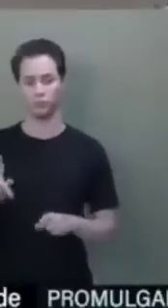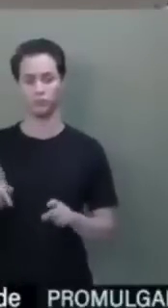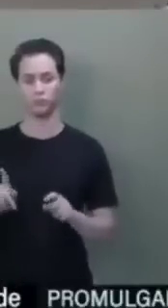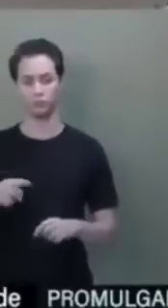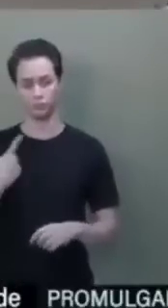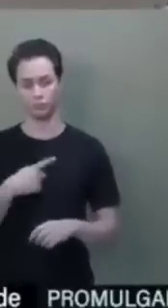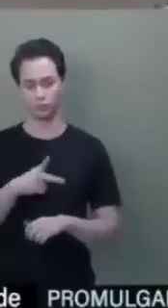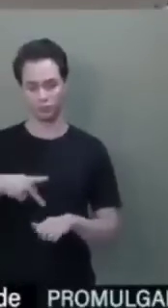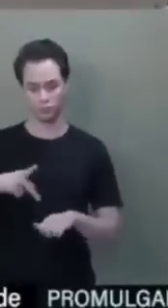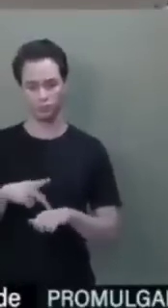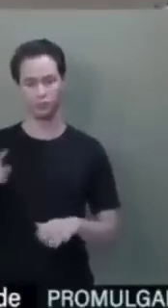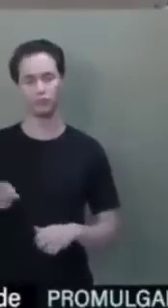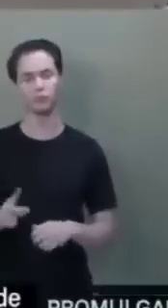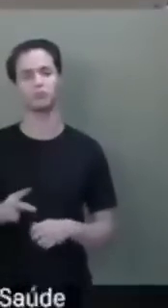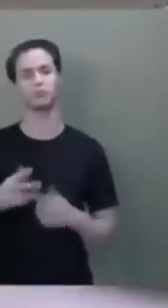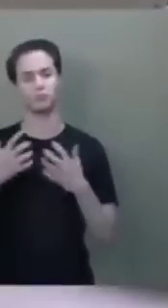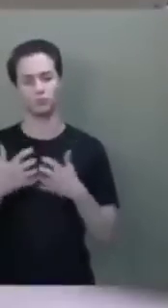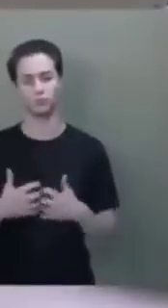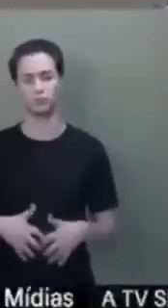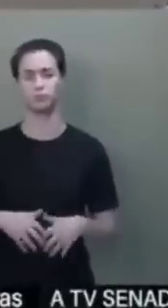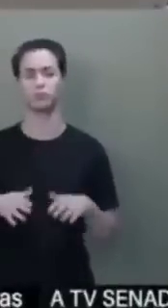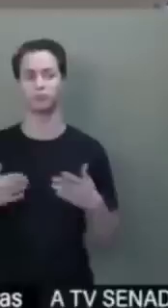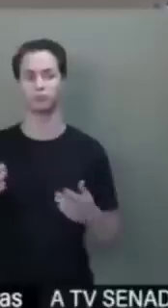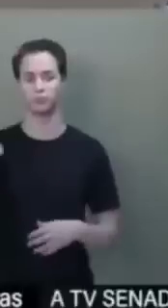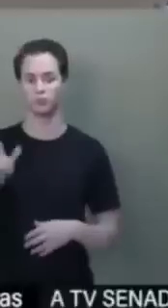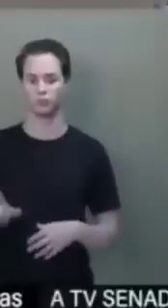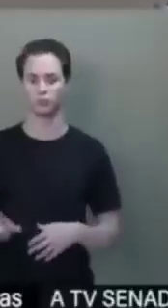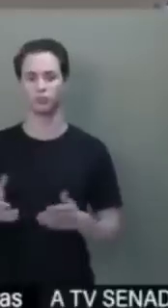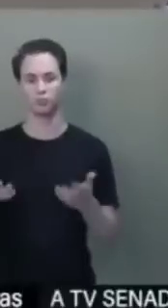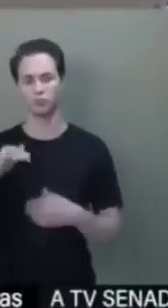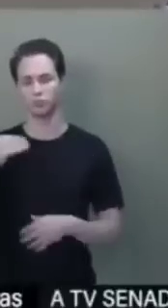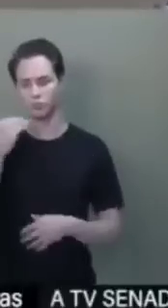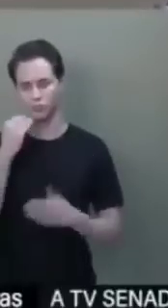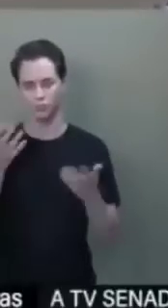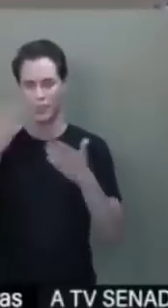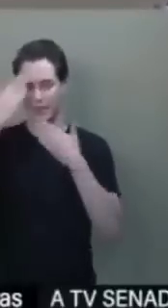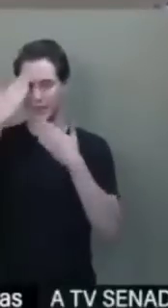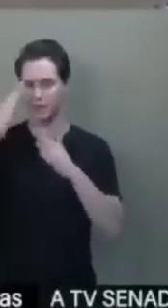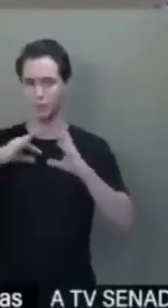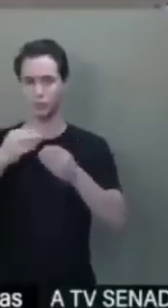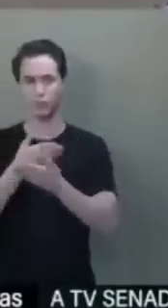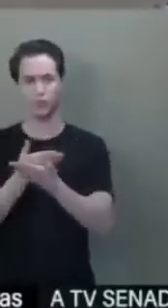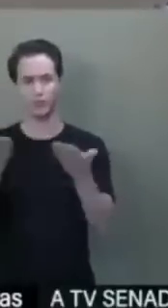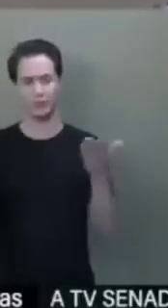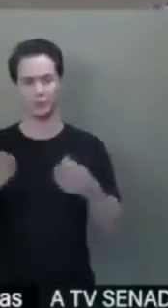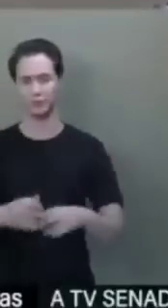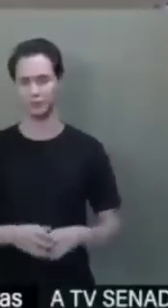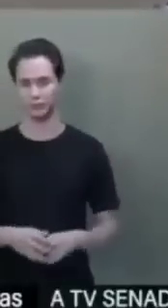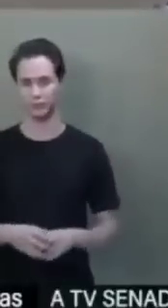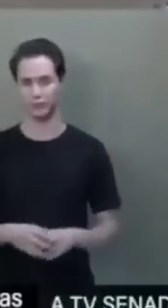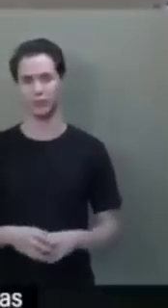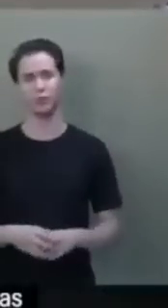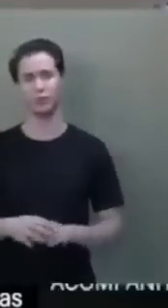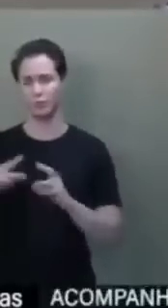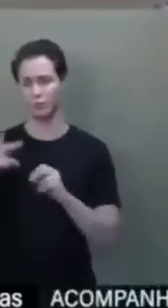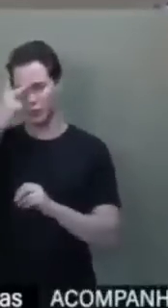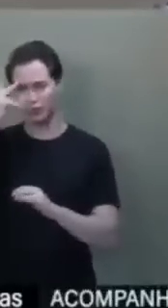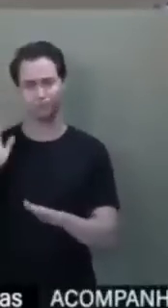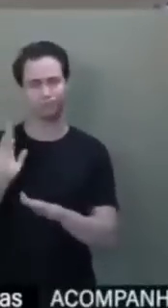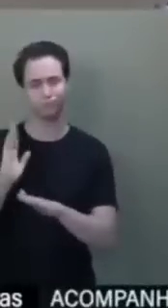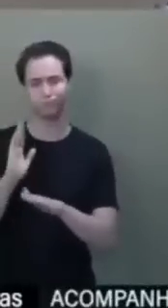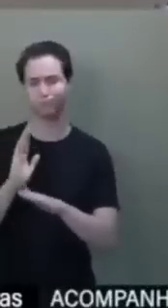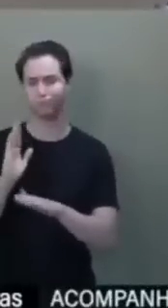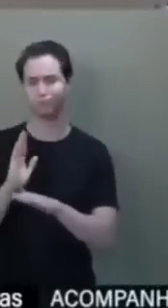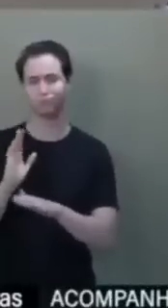nosso querido país continuar funcionando. Então, mais uma vez aqui, quero aproveitar para agradecer a todos que, de uma forma ou de outra, contribuíram